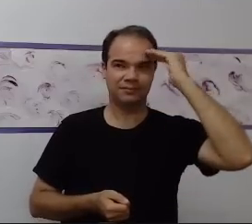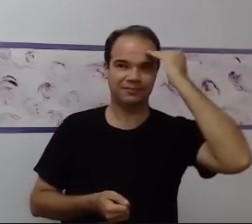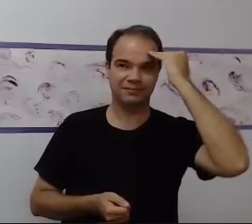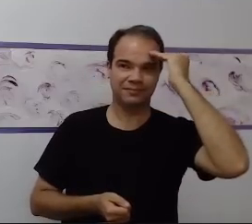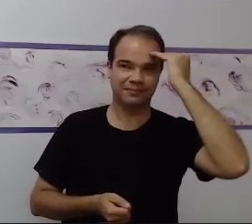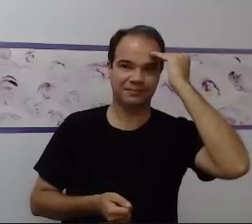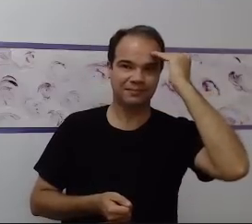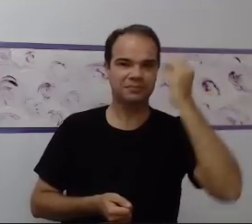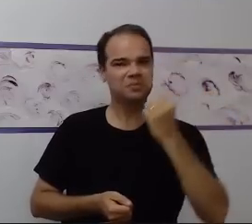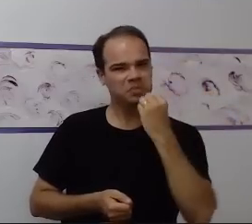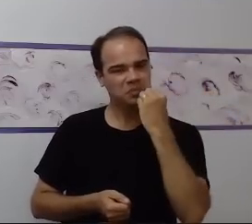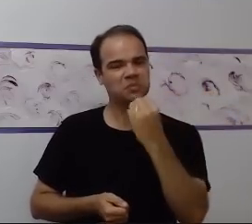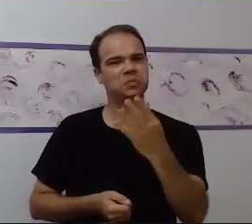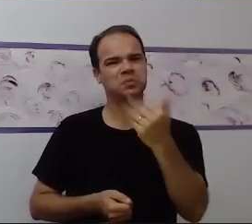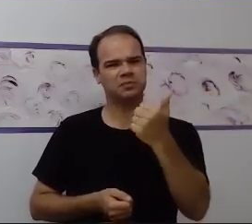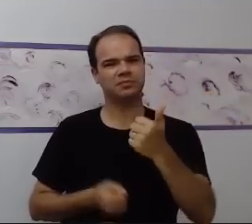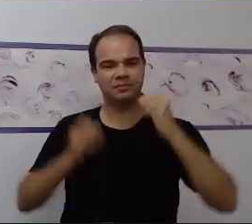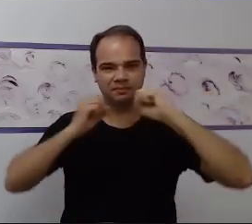muito claro.